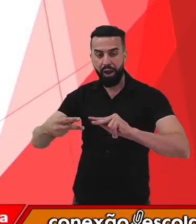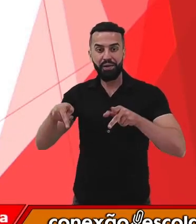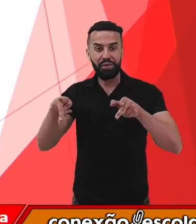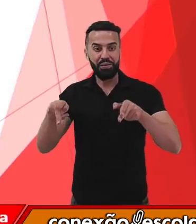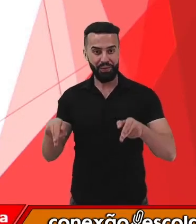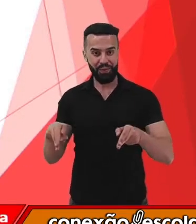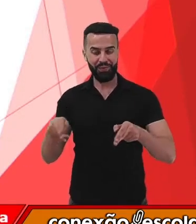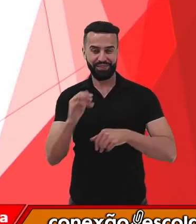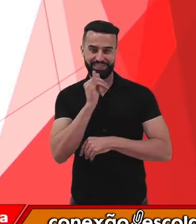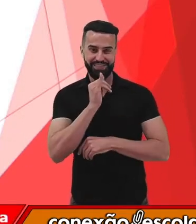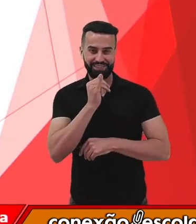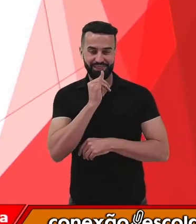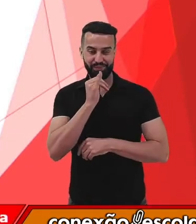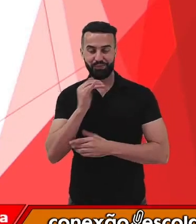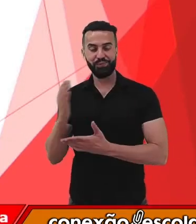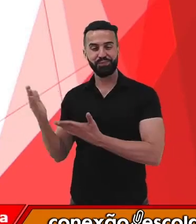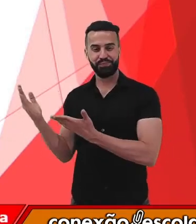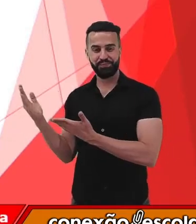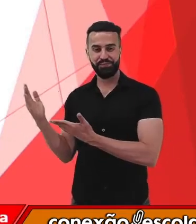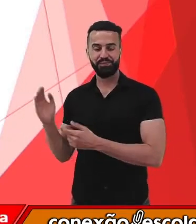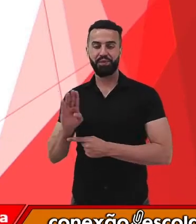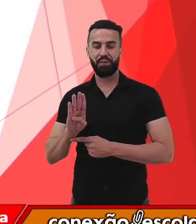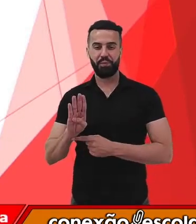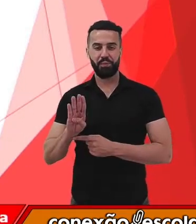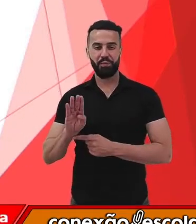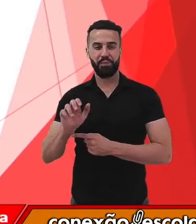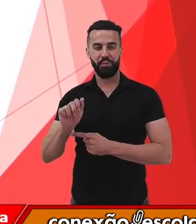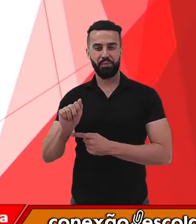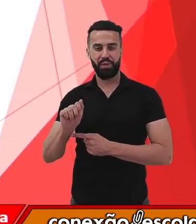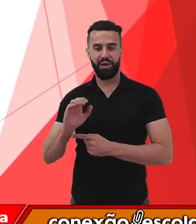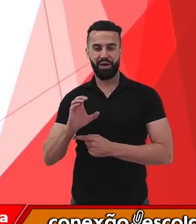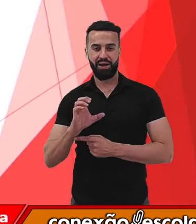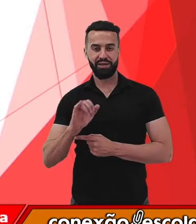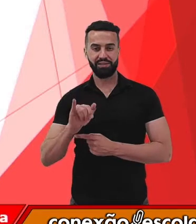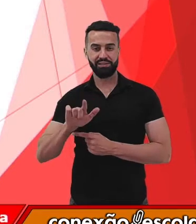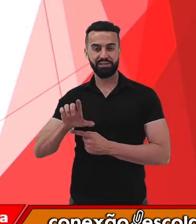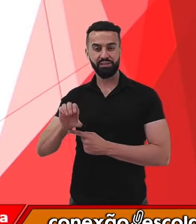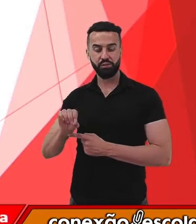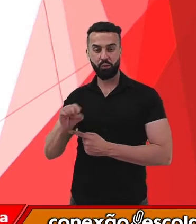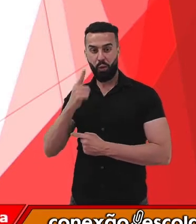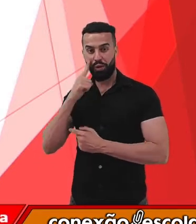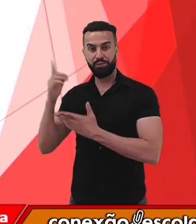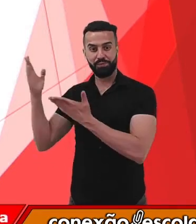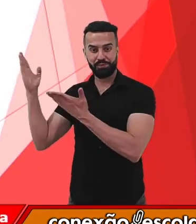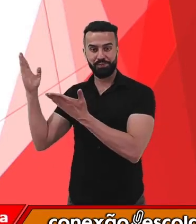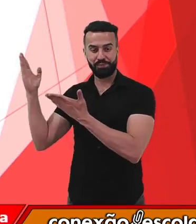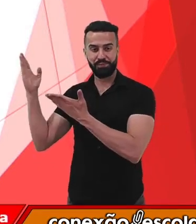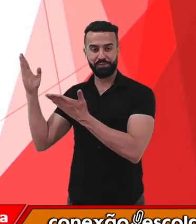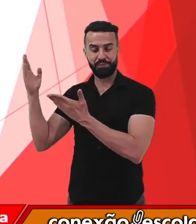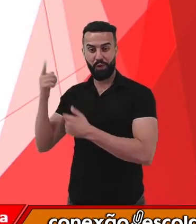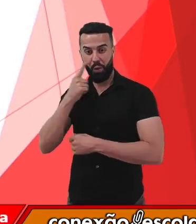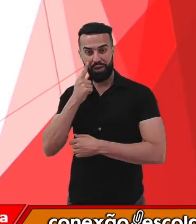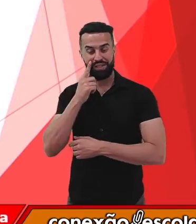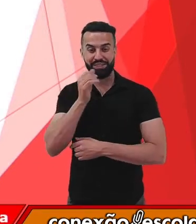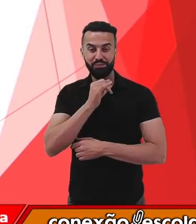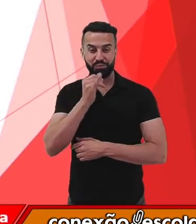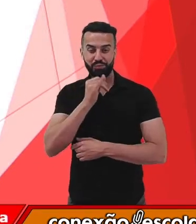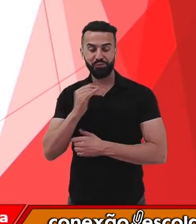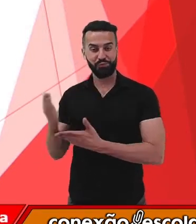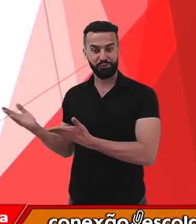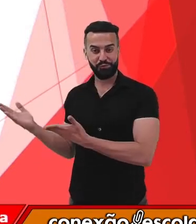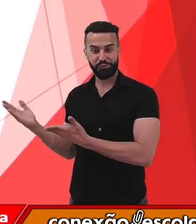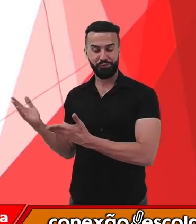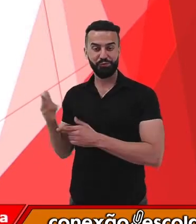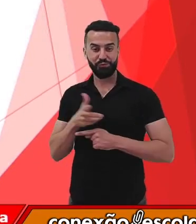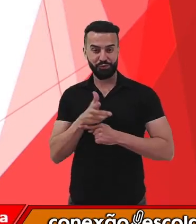Como, por exemplo, o bacilo, que é um tipo de bactéria que tem o formato de bastão. Observe aqui no